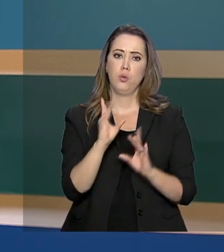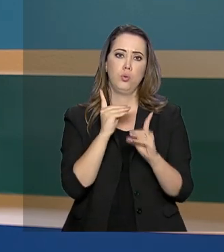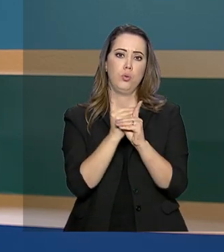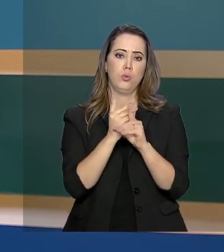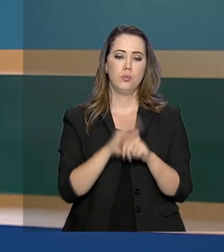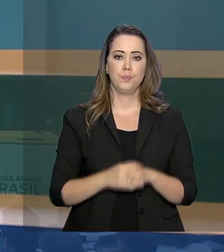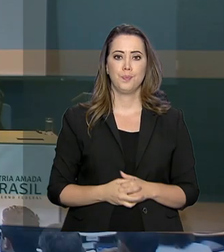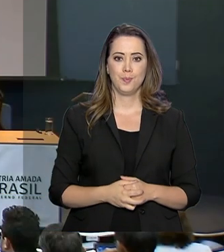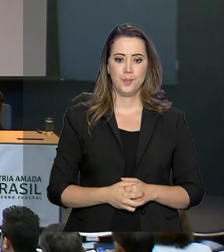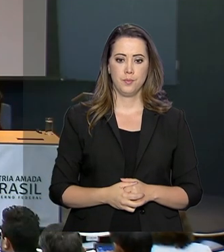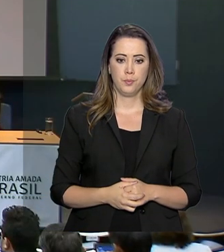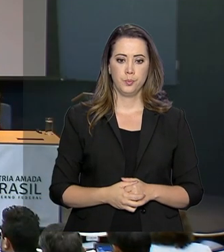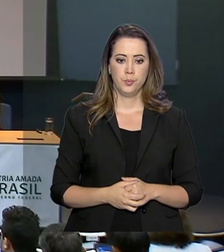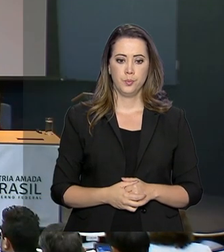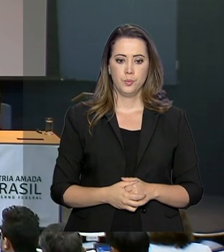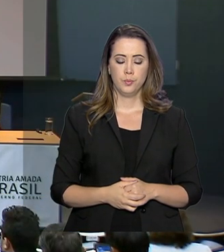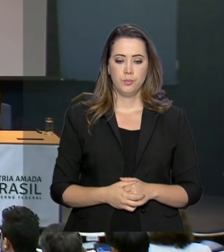encontro.